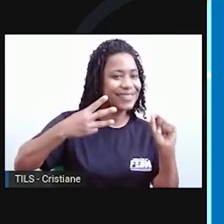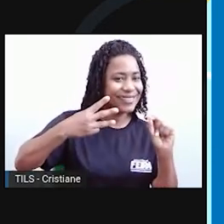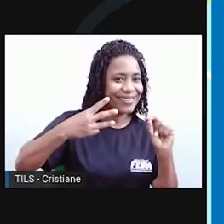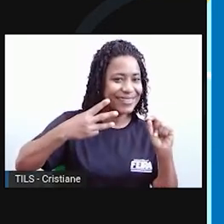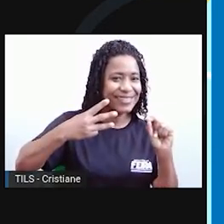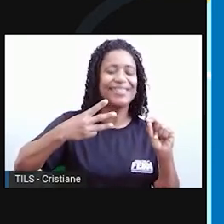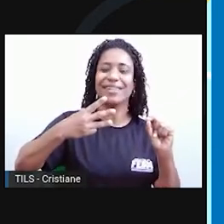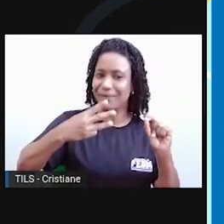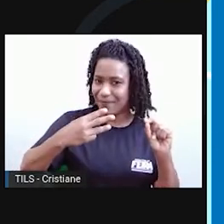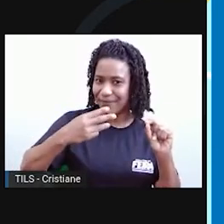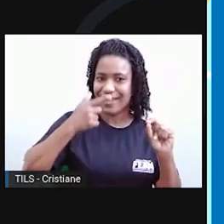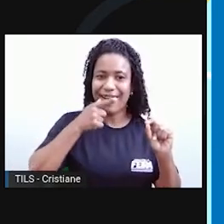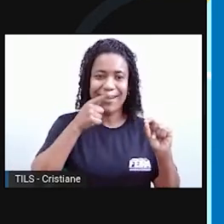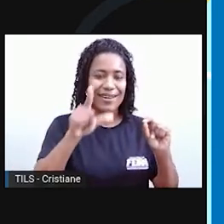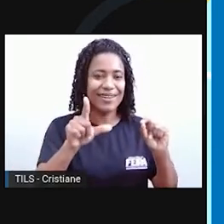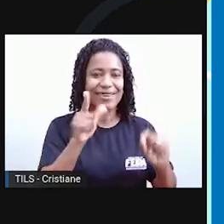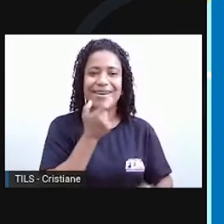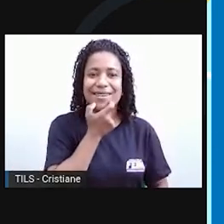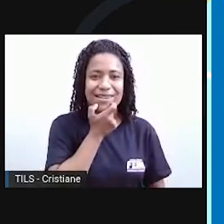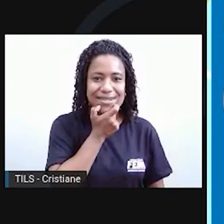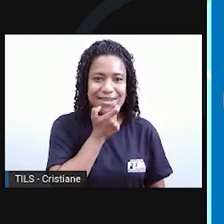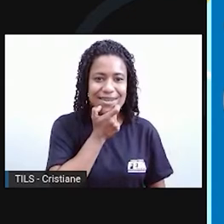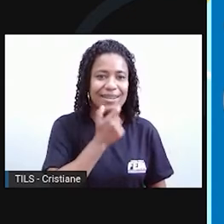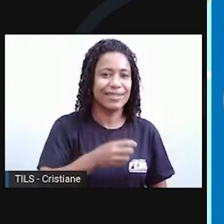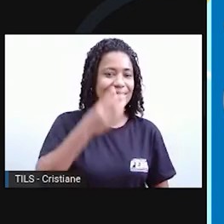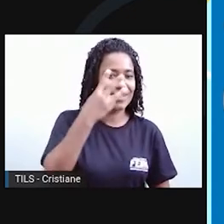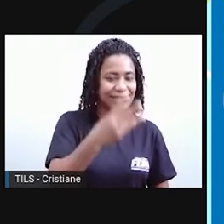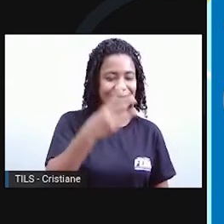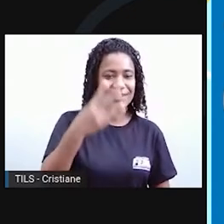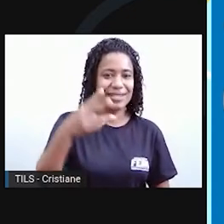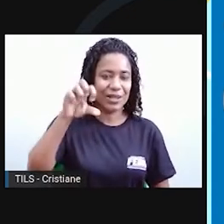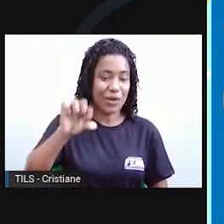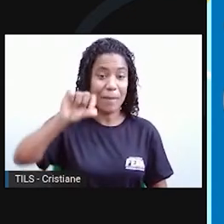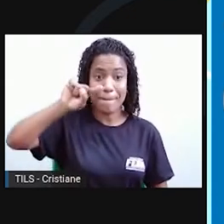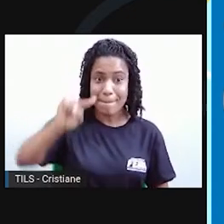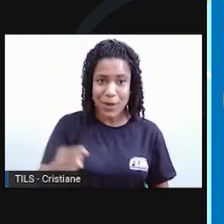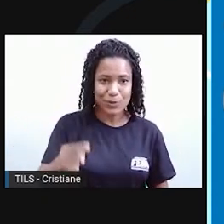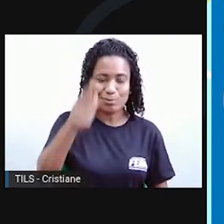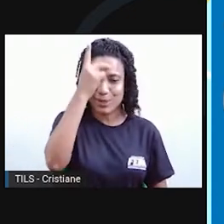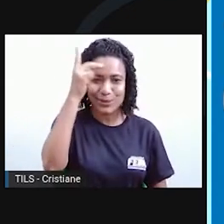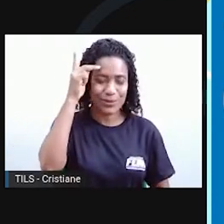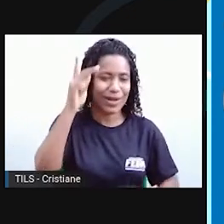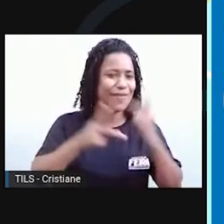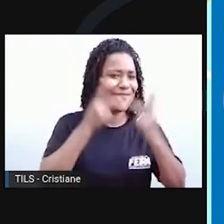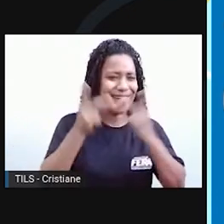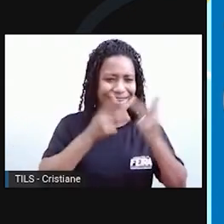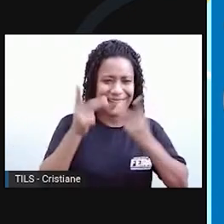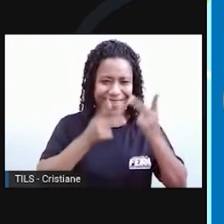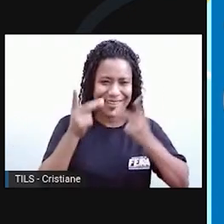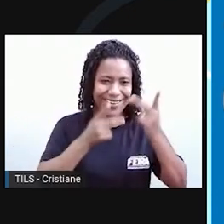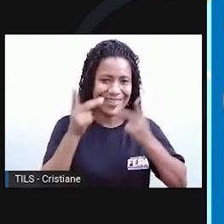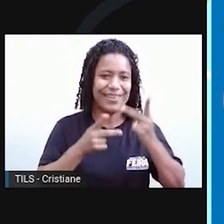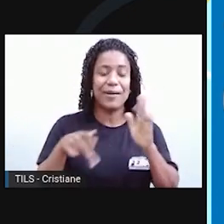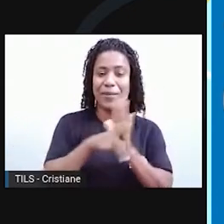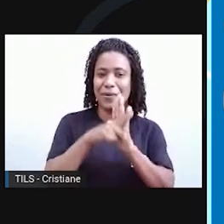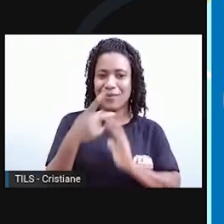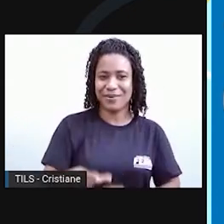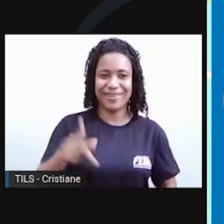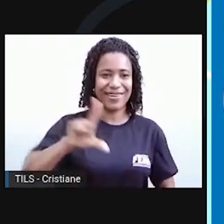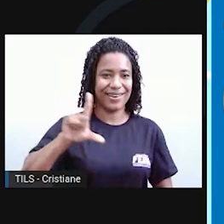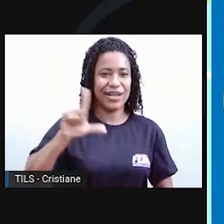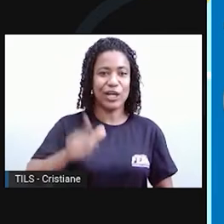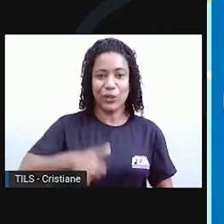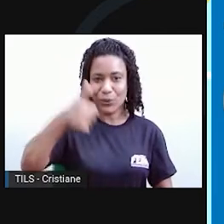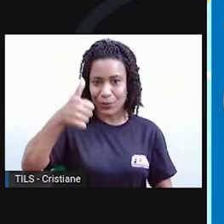o idioma inglês. 339 milhões de pessoas são falantes nativos, e cerca de 500 mil